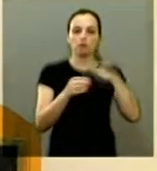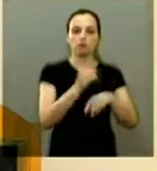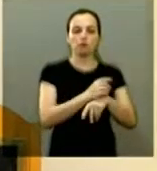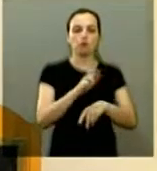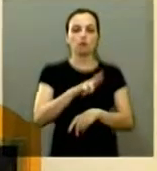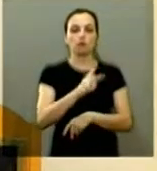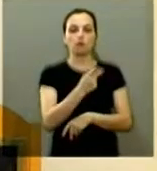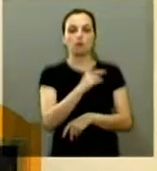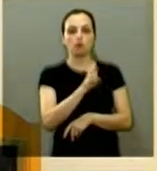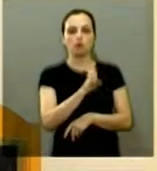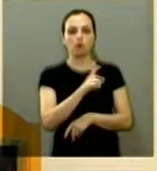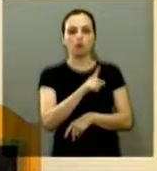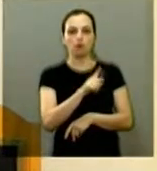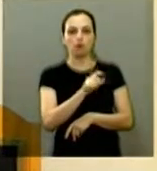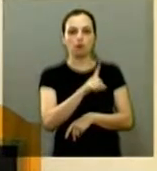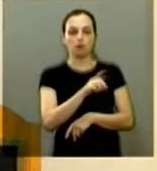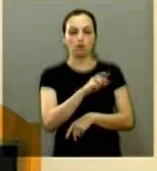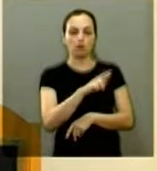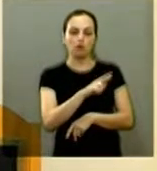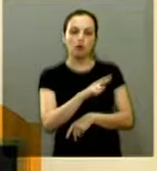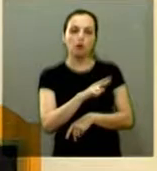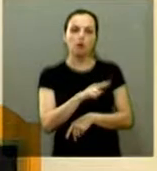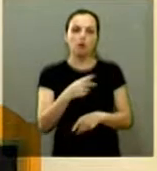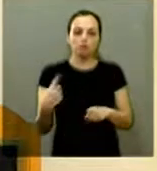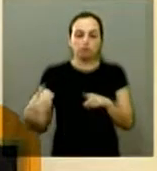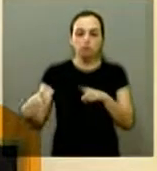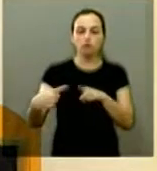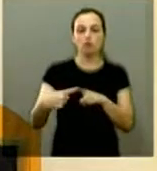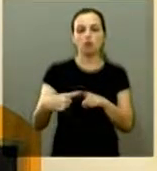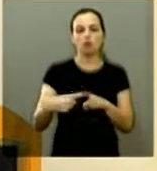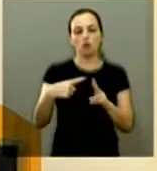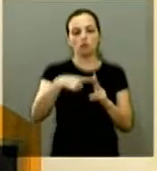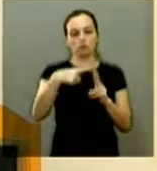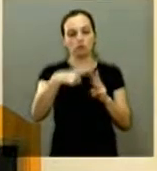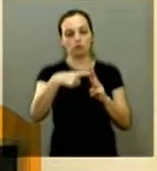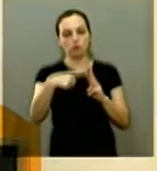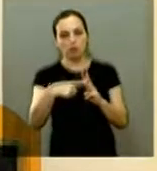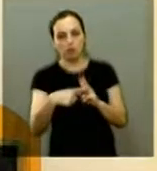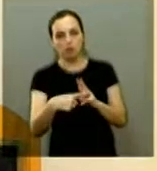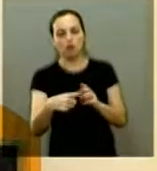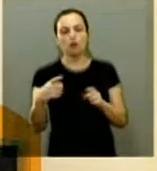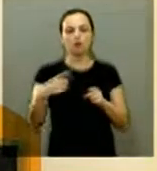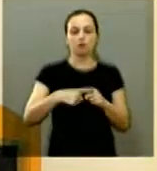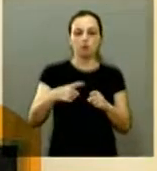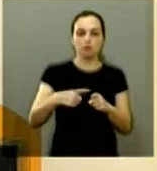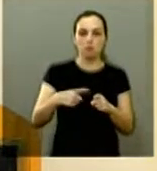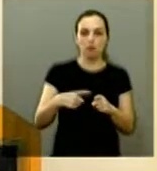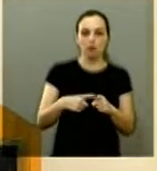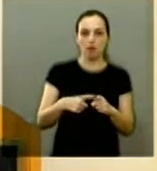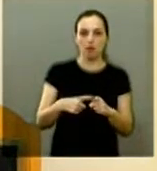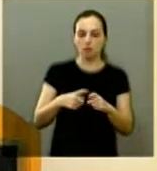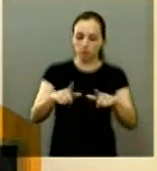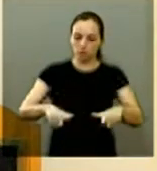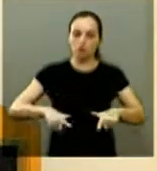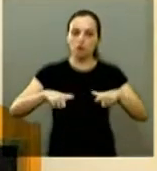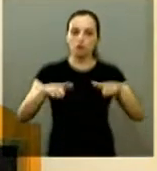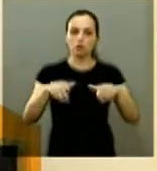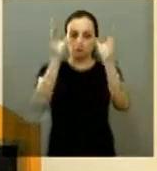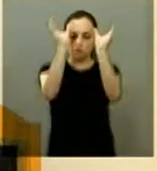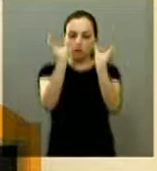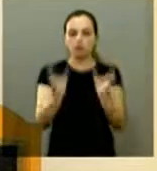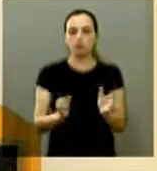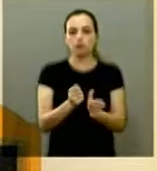Helder pela indicação doutor Leonardo Cunha doutor Silvio Storniolo doutor Luiz Gonzaga com títulos da Dona da Quarense